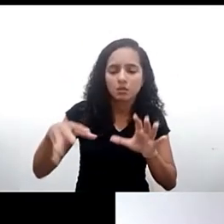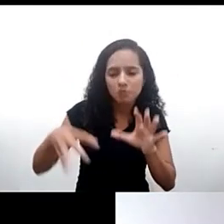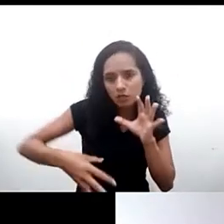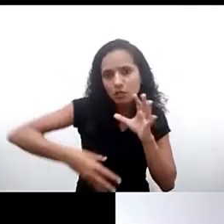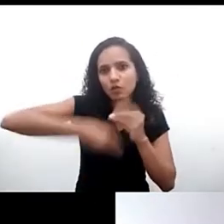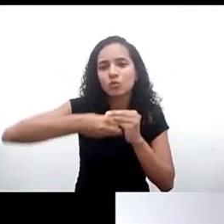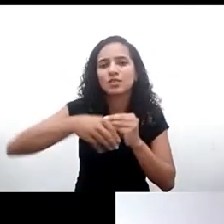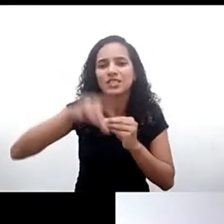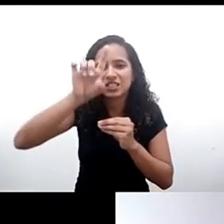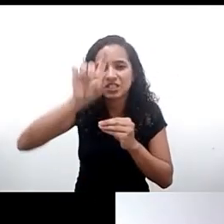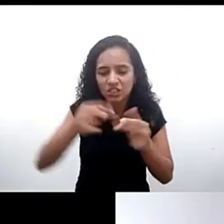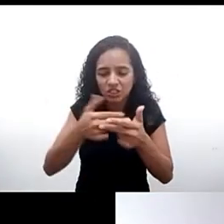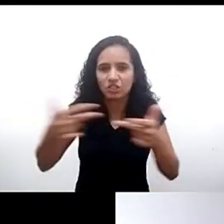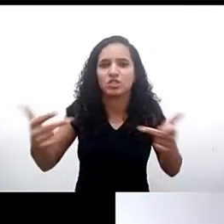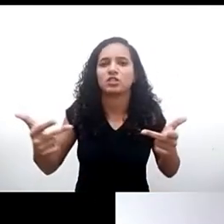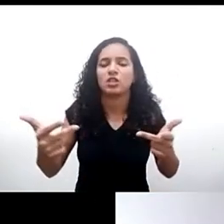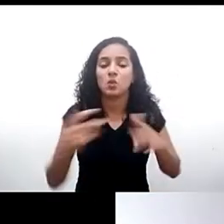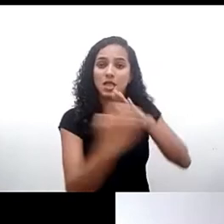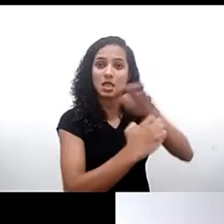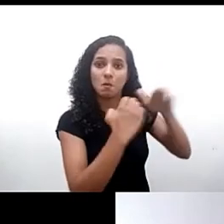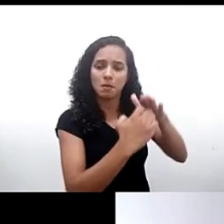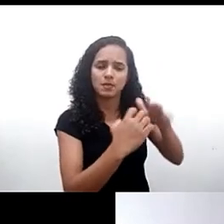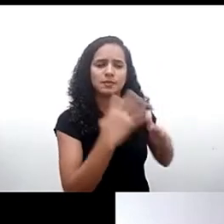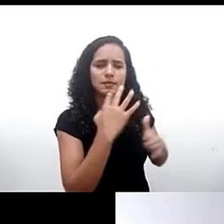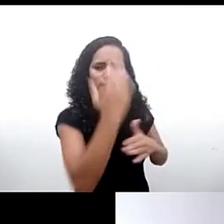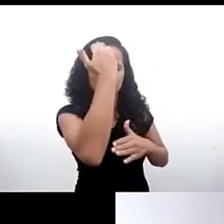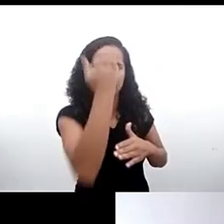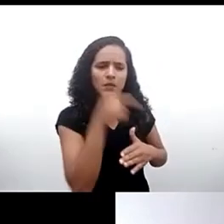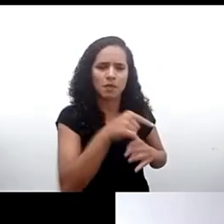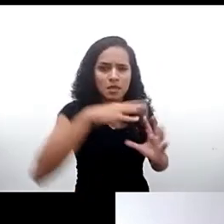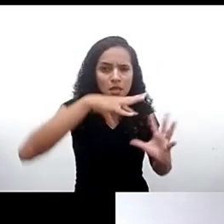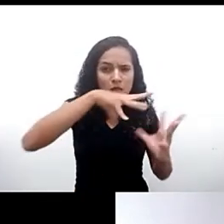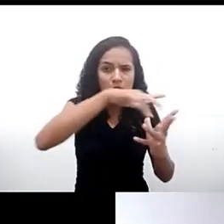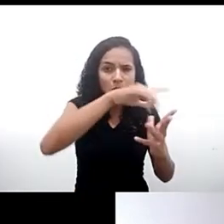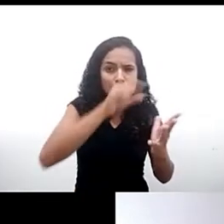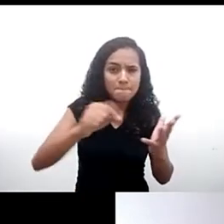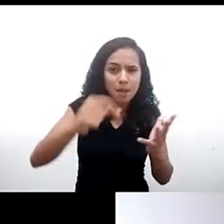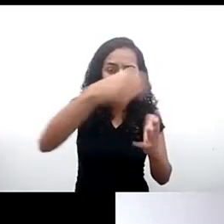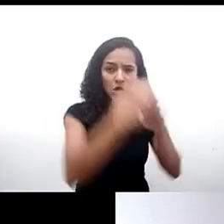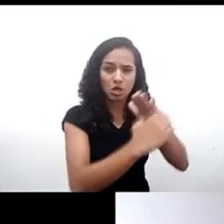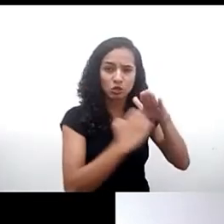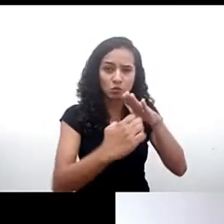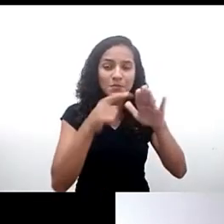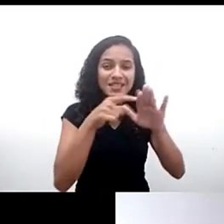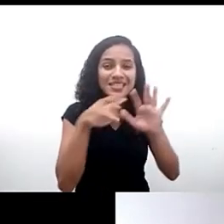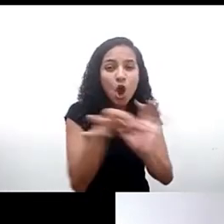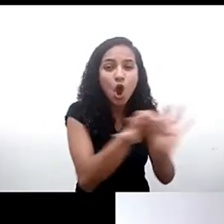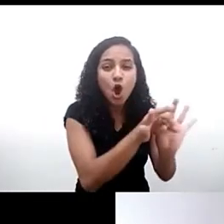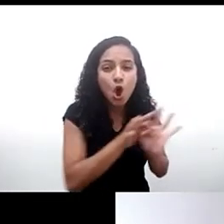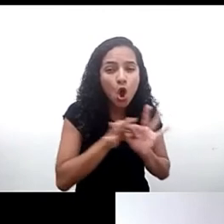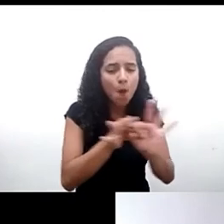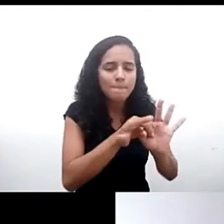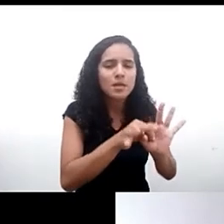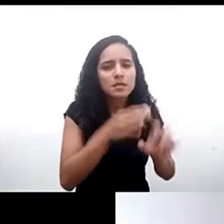direitos e reconhece que as empresas têm origens internacionais e prevê a cooperação internacional para estabelecer boas